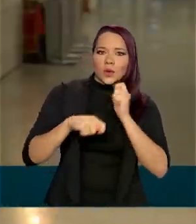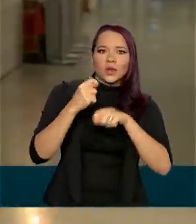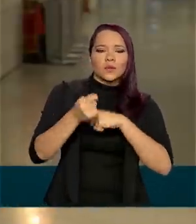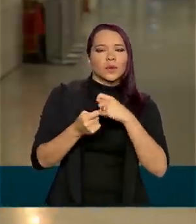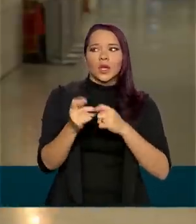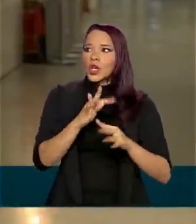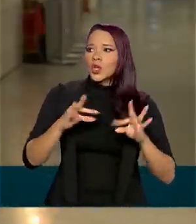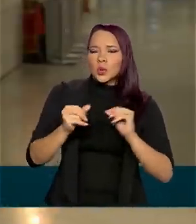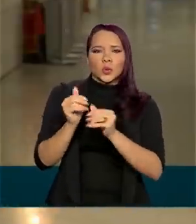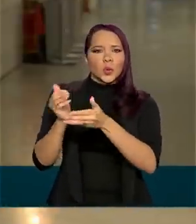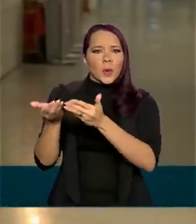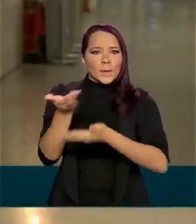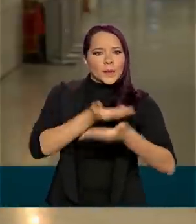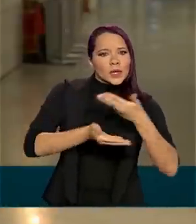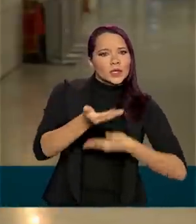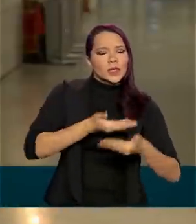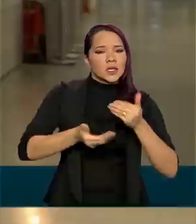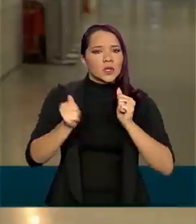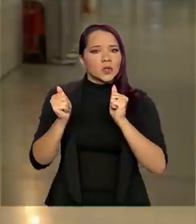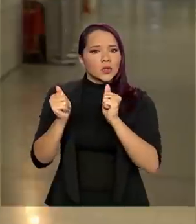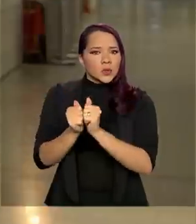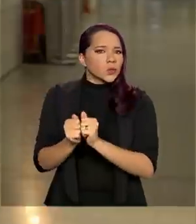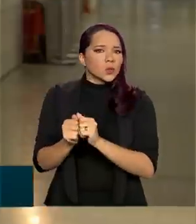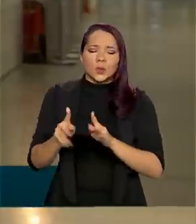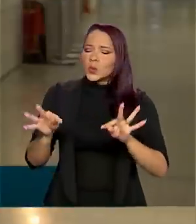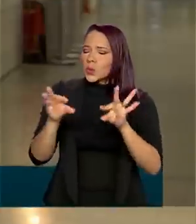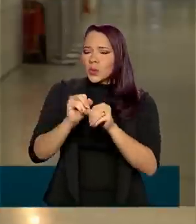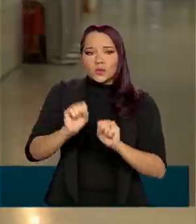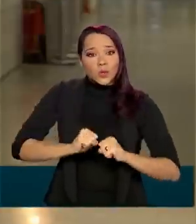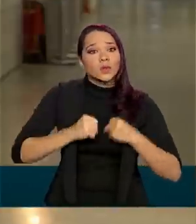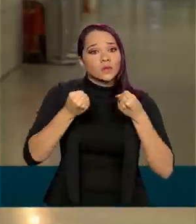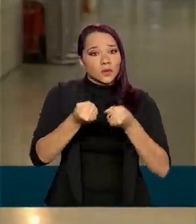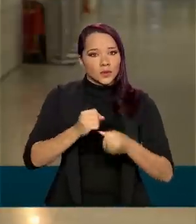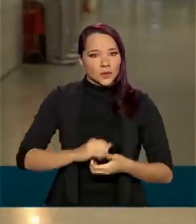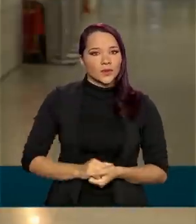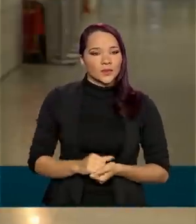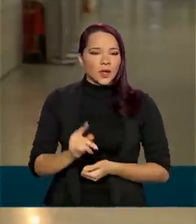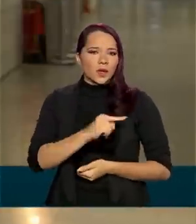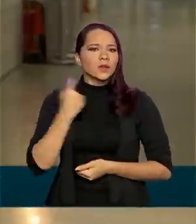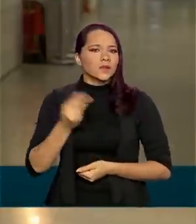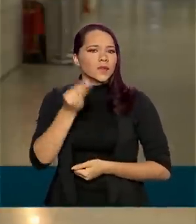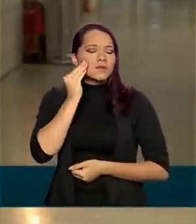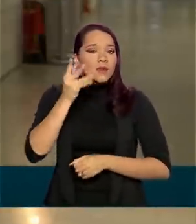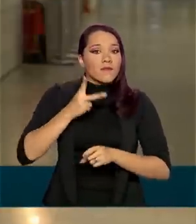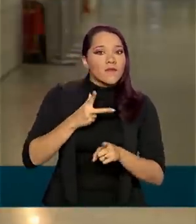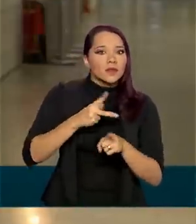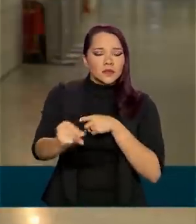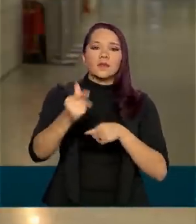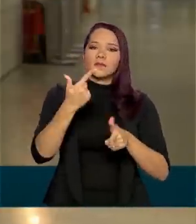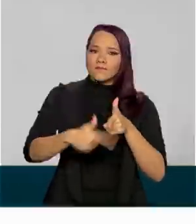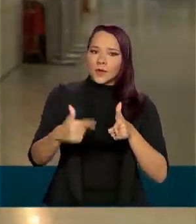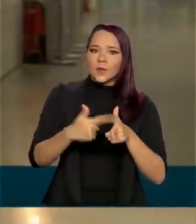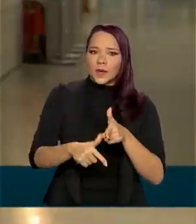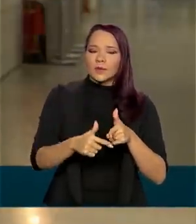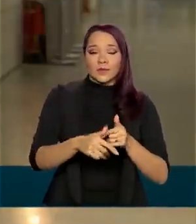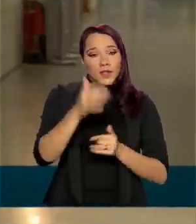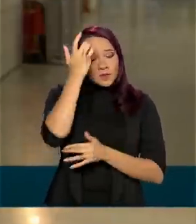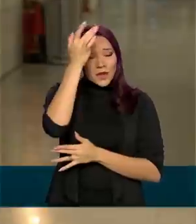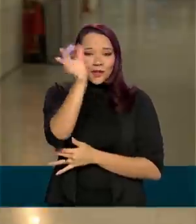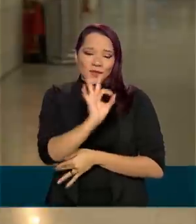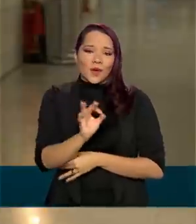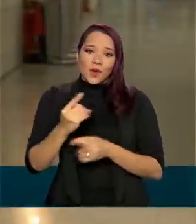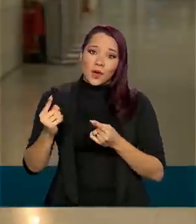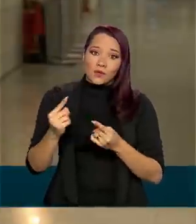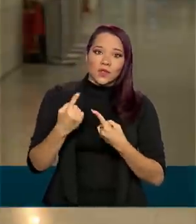feito, parcerias com as teles, enfim. Iremos tentar vencer essa barreira aos poucos, não é fácil. É um desafio